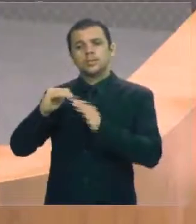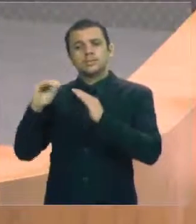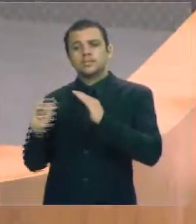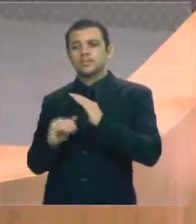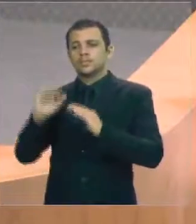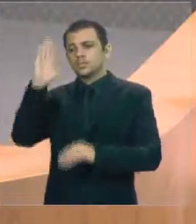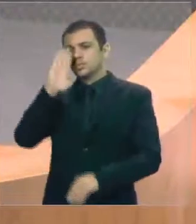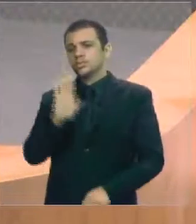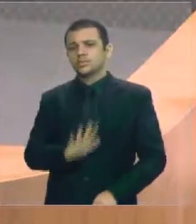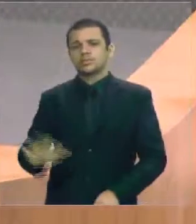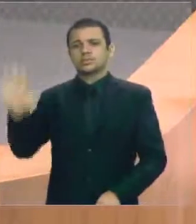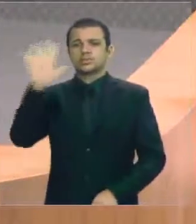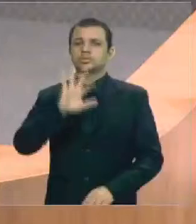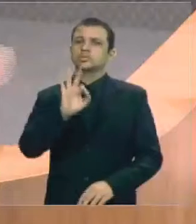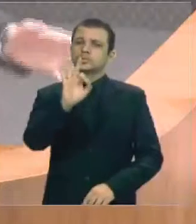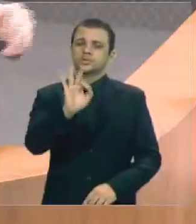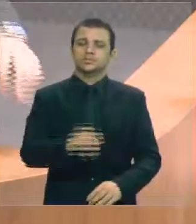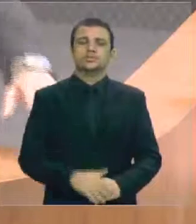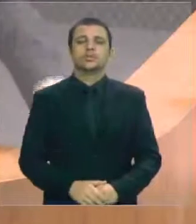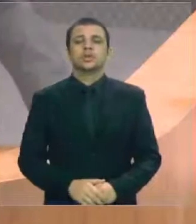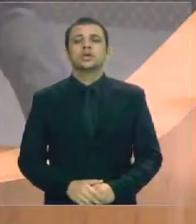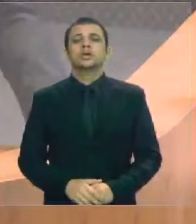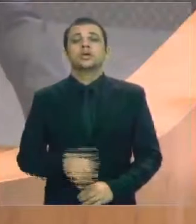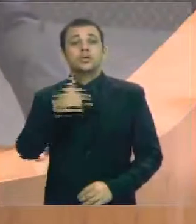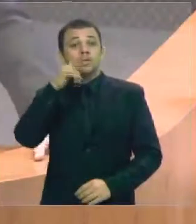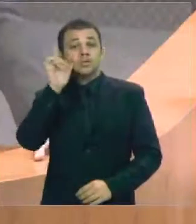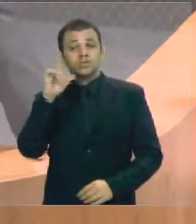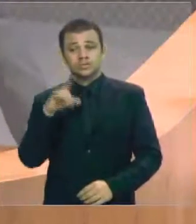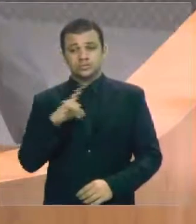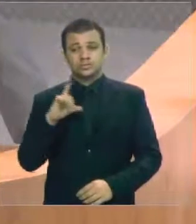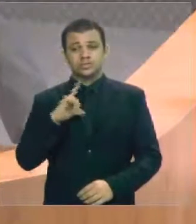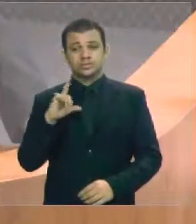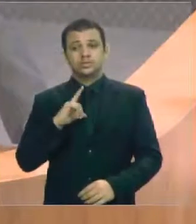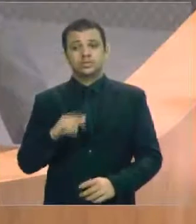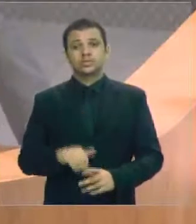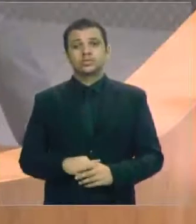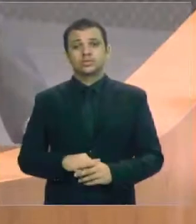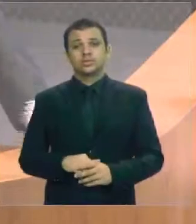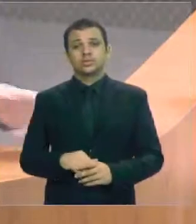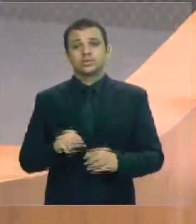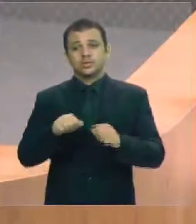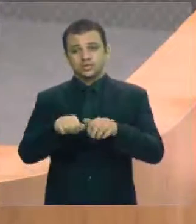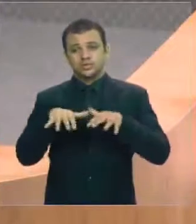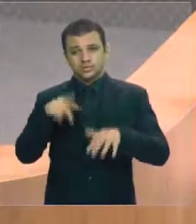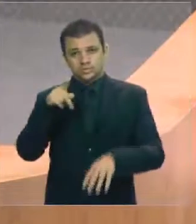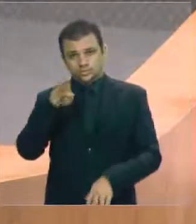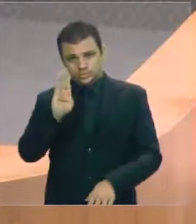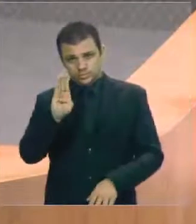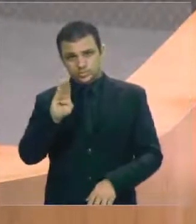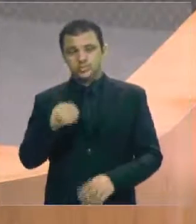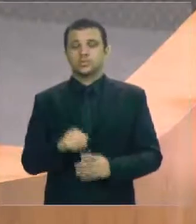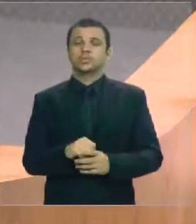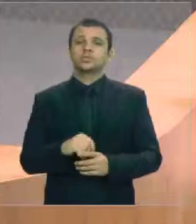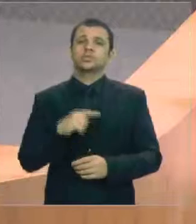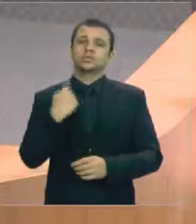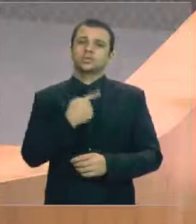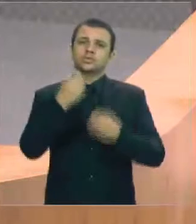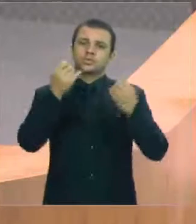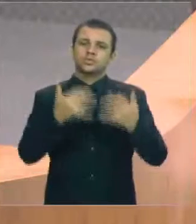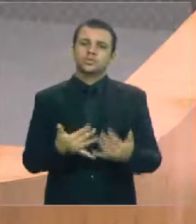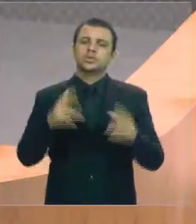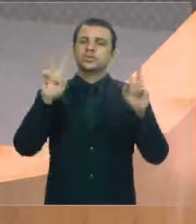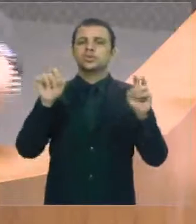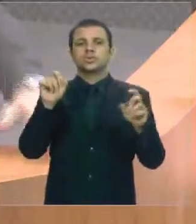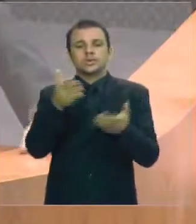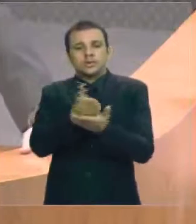Muito bem. Ontem nós tivemos uma audiência pública que discutimos os limites